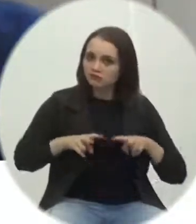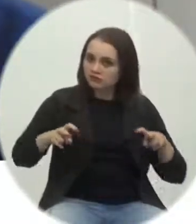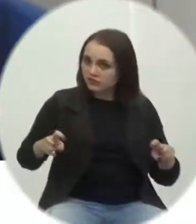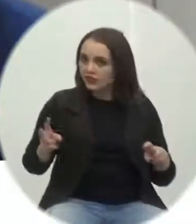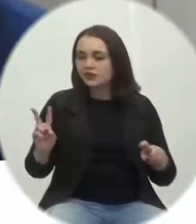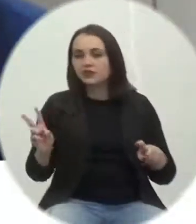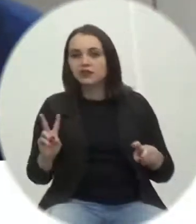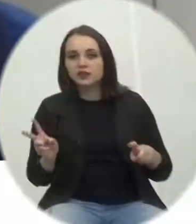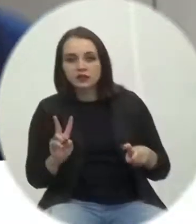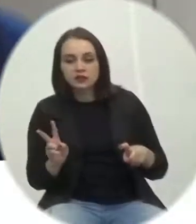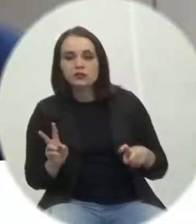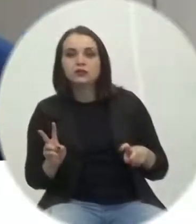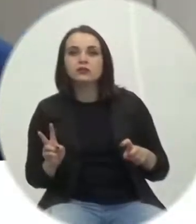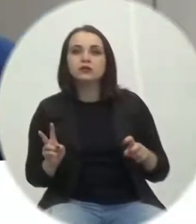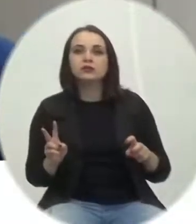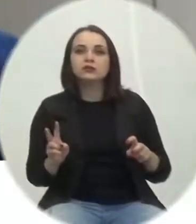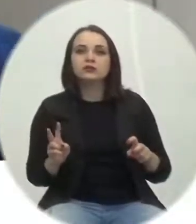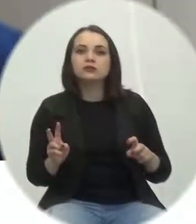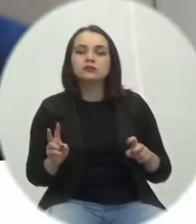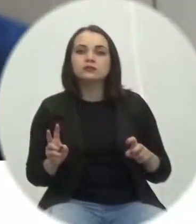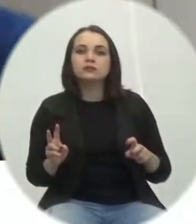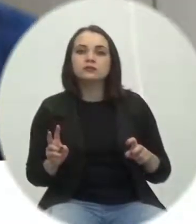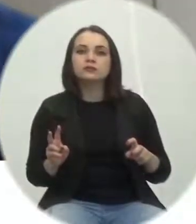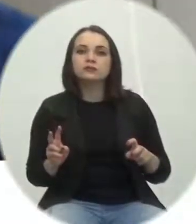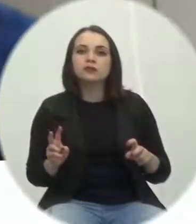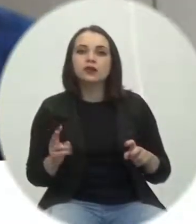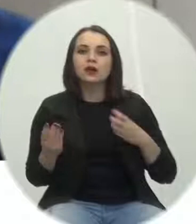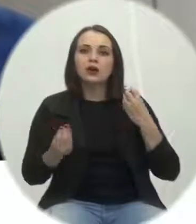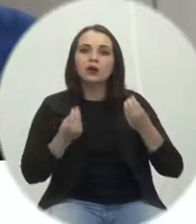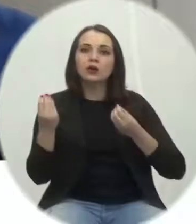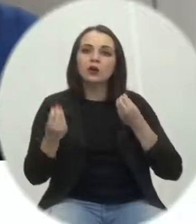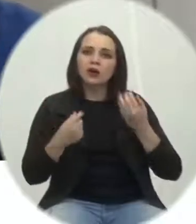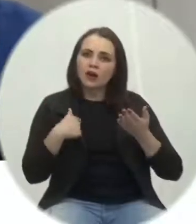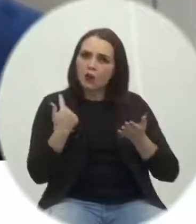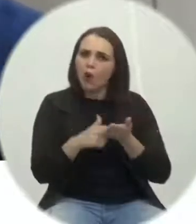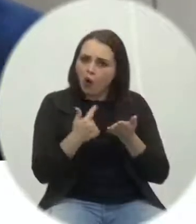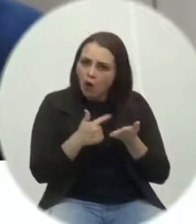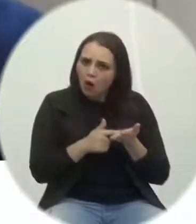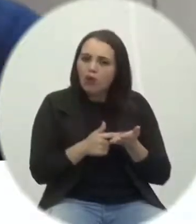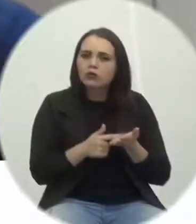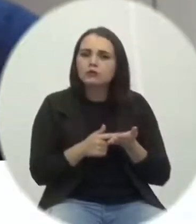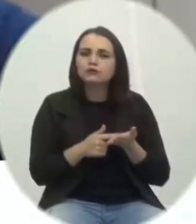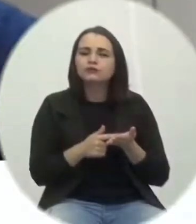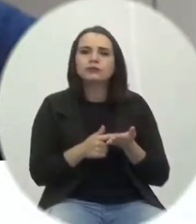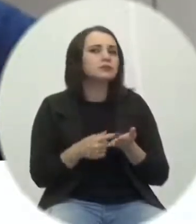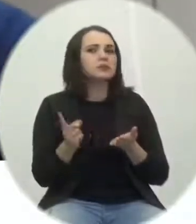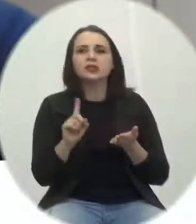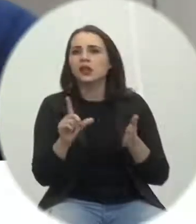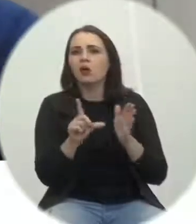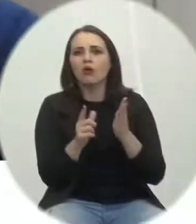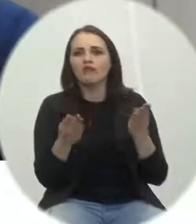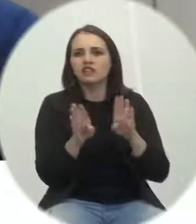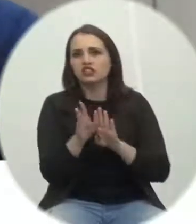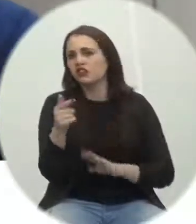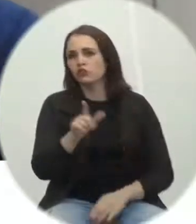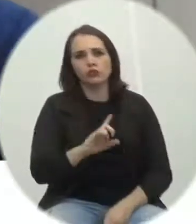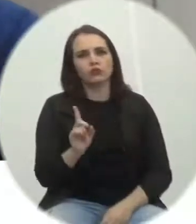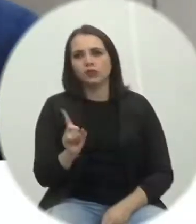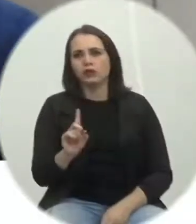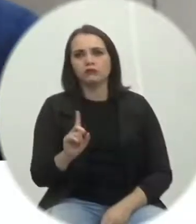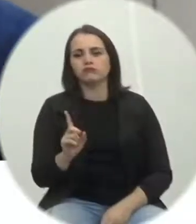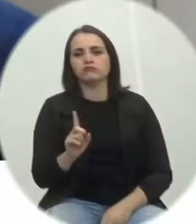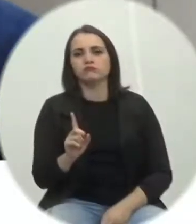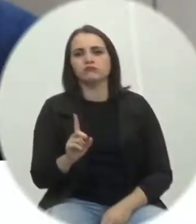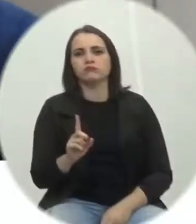vereadores e vereadoras. Não é isso. Concordo plenamente a respeito do não lockdown. Não vou entrar em